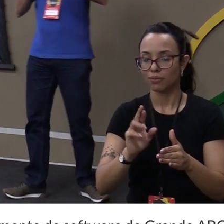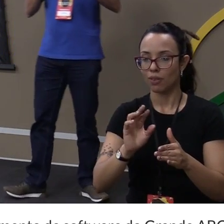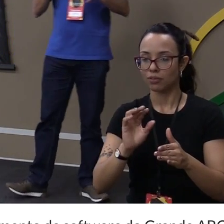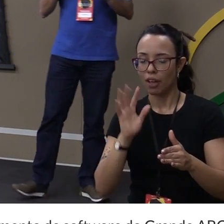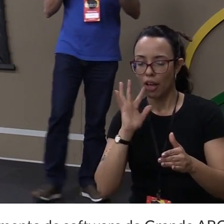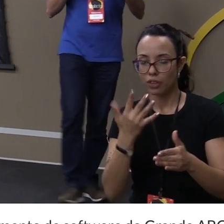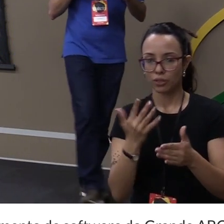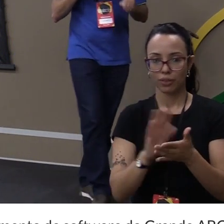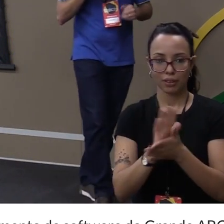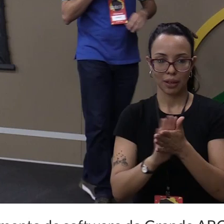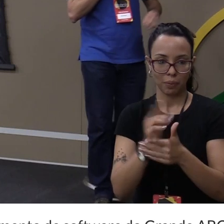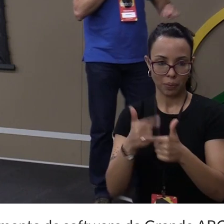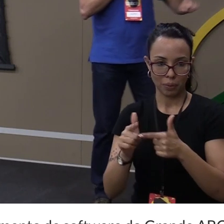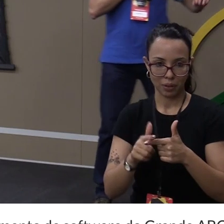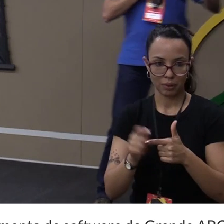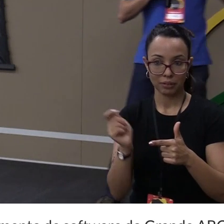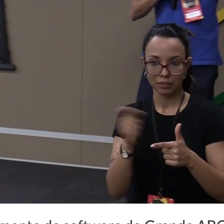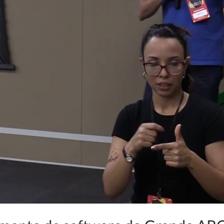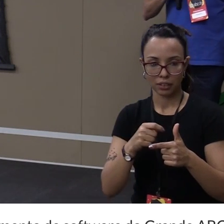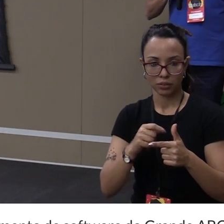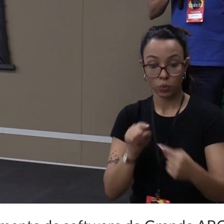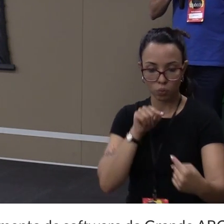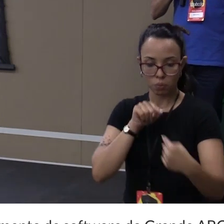de acordo com as suas necessidades.